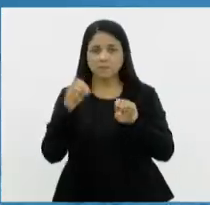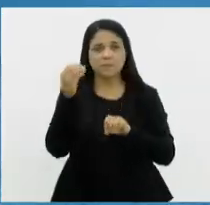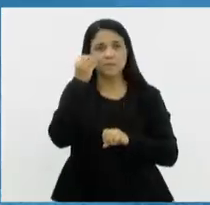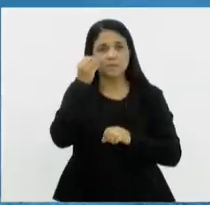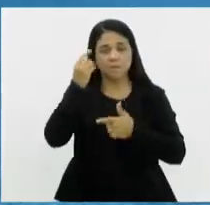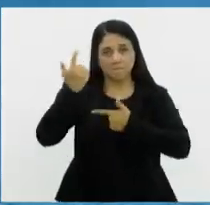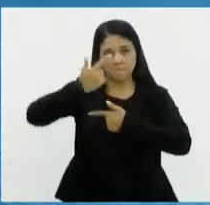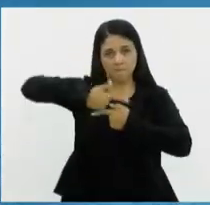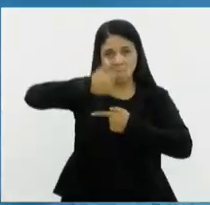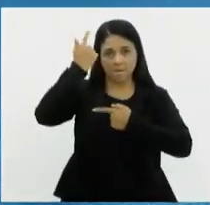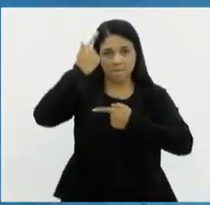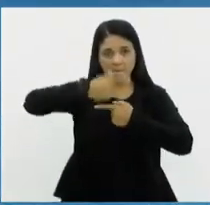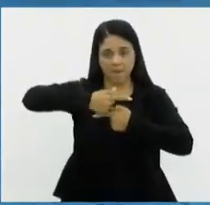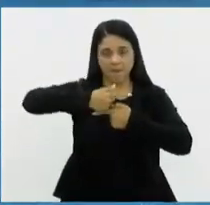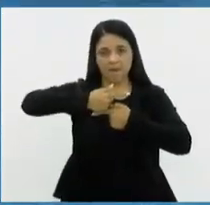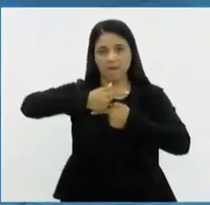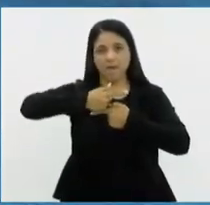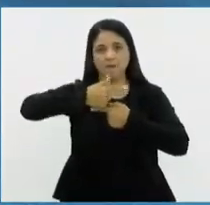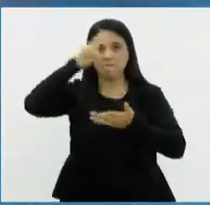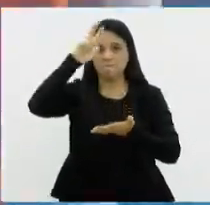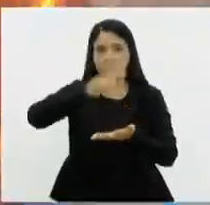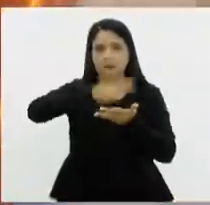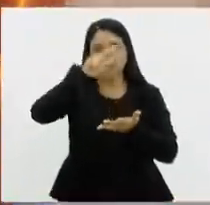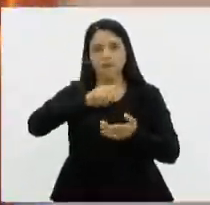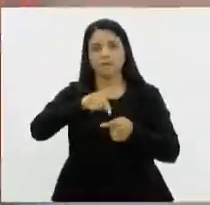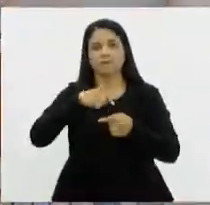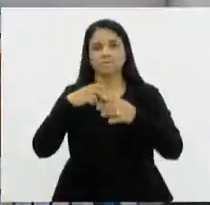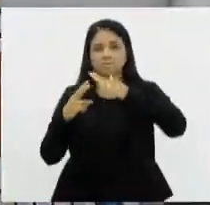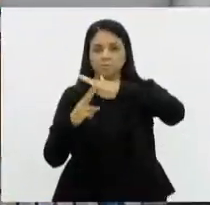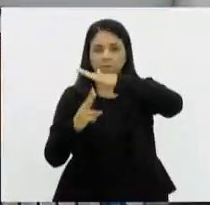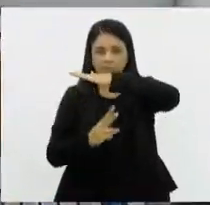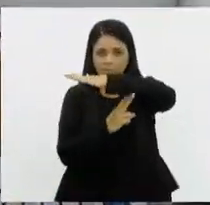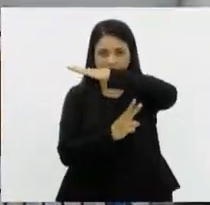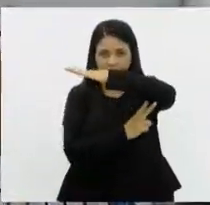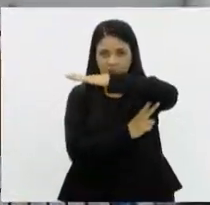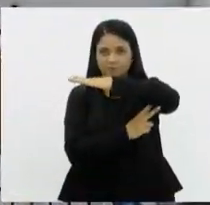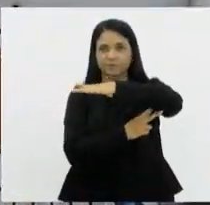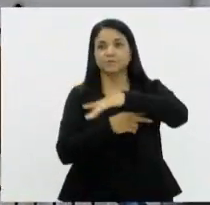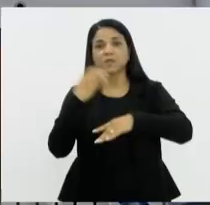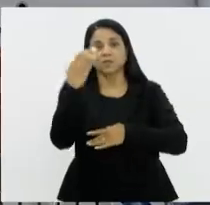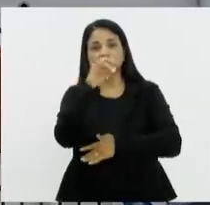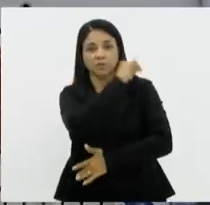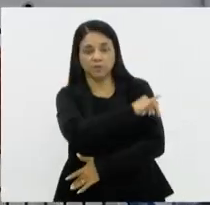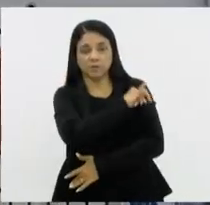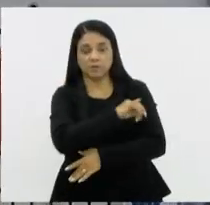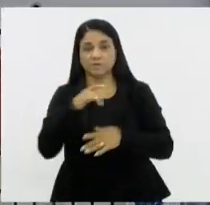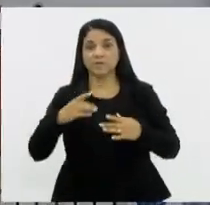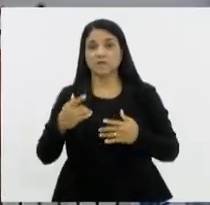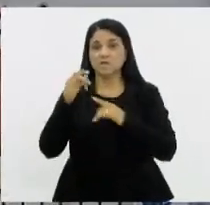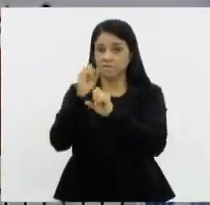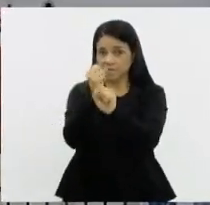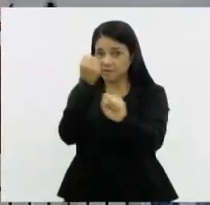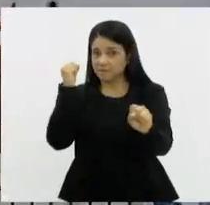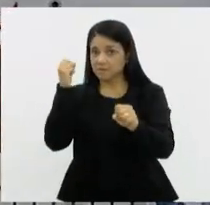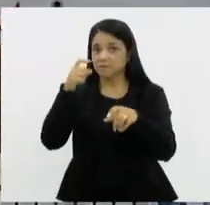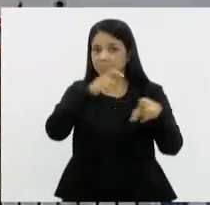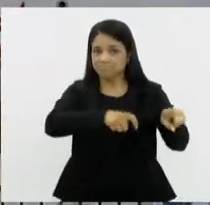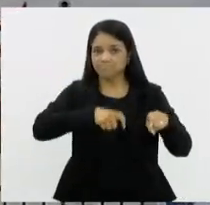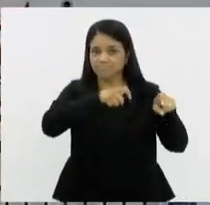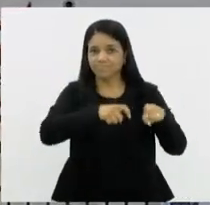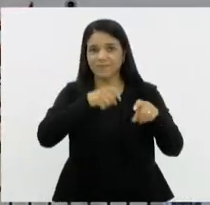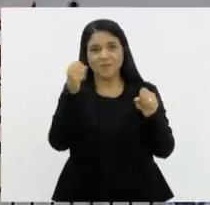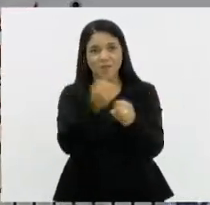automático de pedágio na ponte Rio-Niterói. Fazenda do Capão do Bispo, na zona norte do Rio, vai ser restaurada.